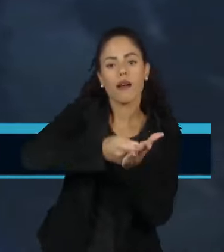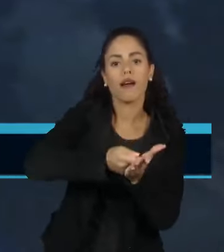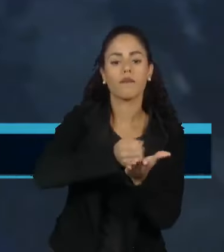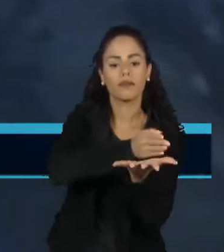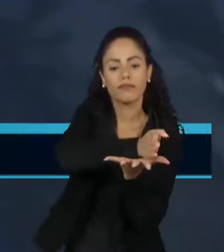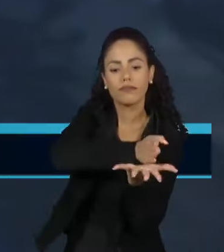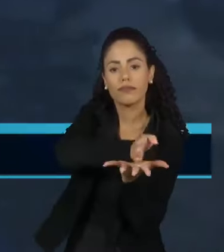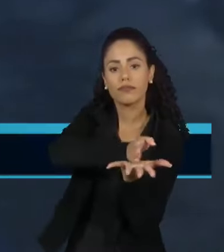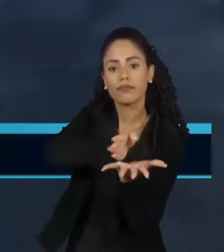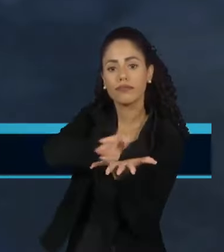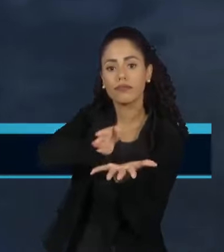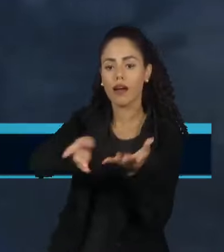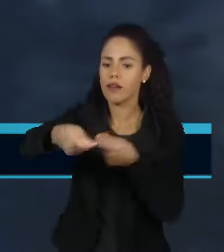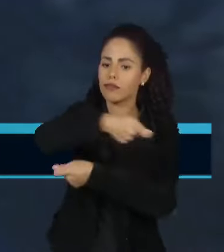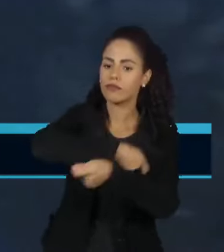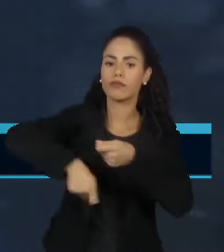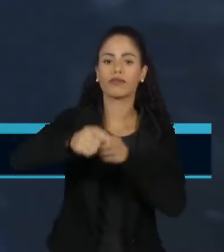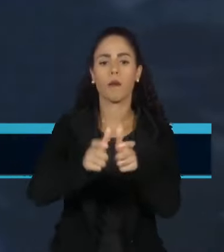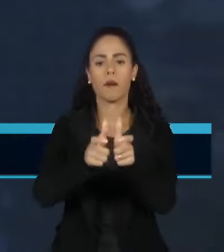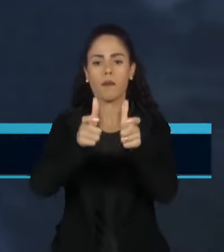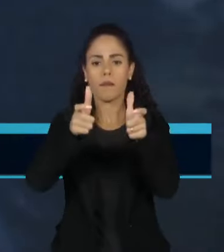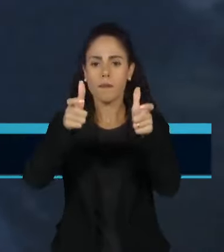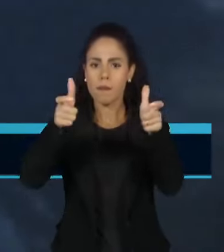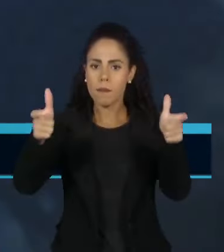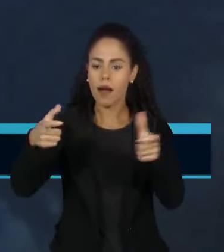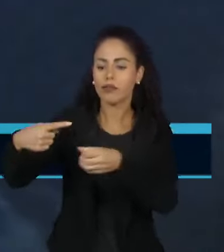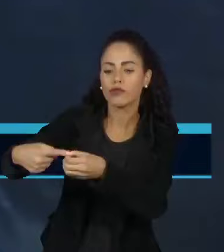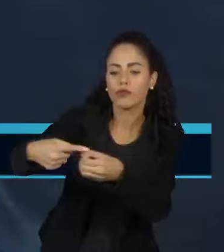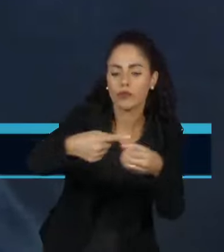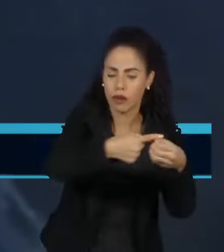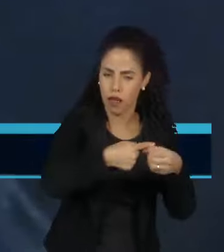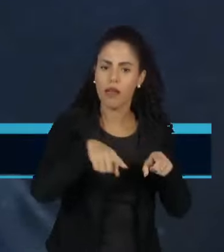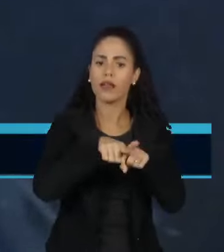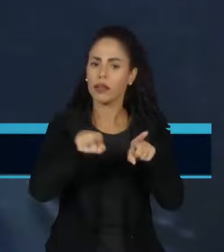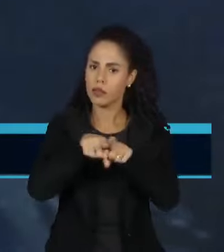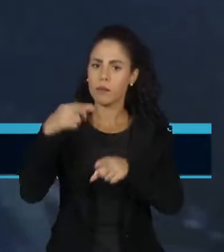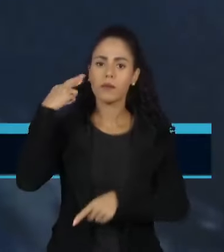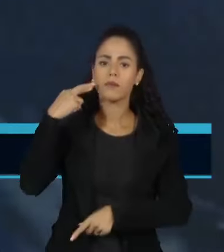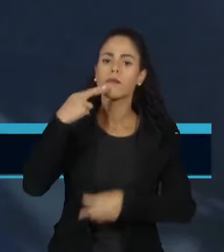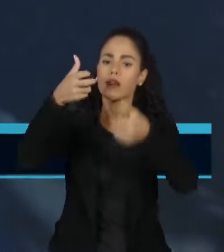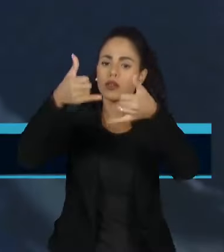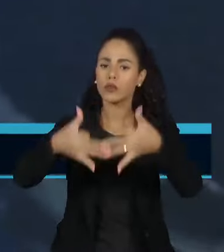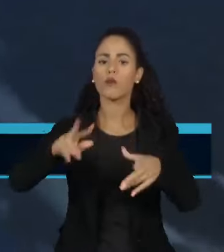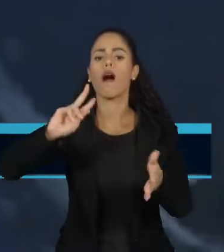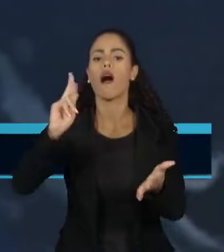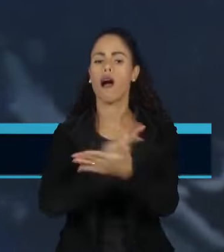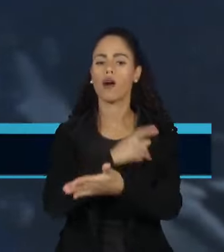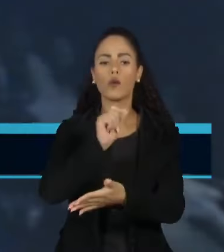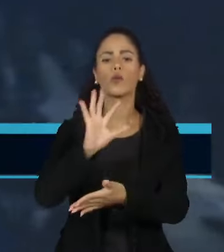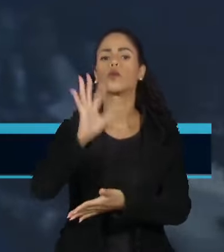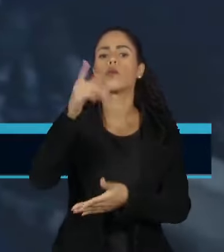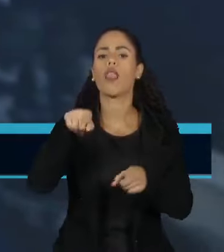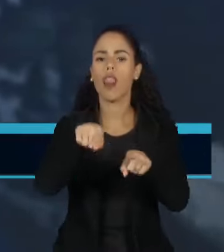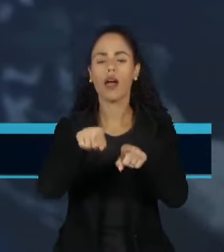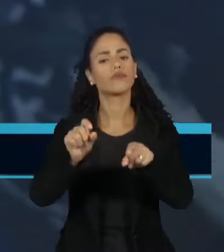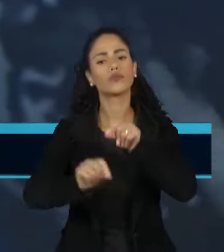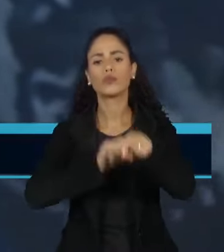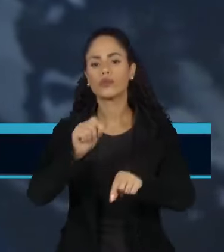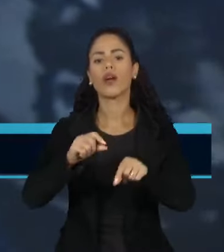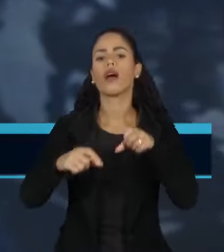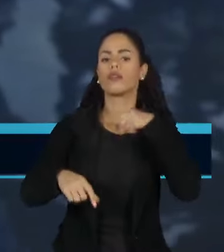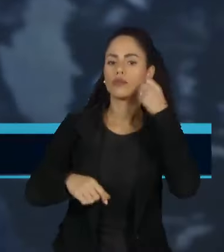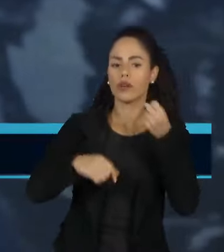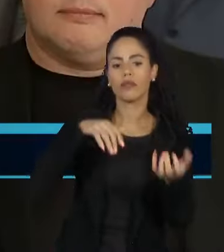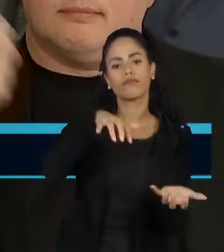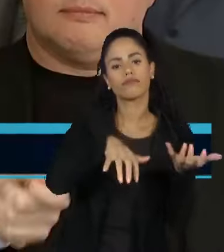dos setores que mais empregam e de pequenos municípios. Pacheco ainda classificou como um erro político do Planalto a judicialização